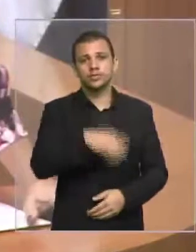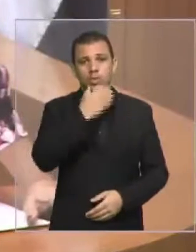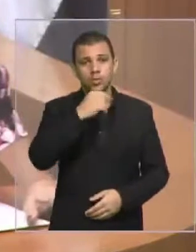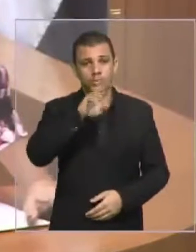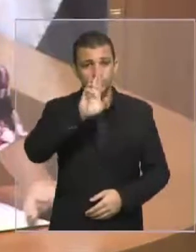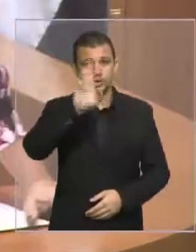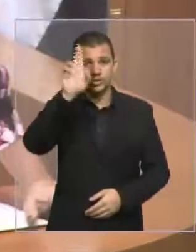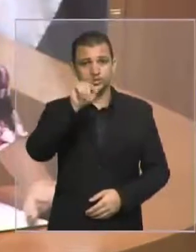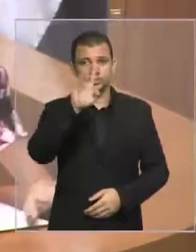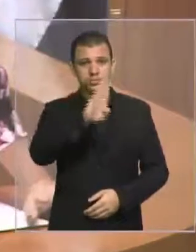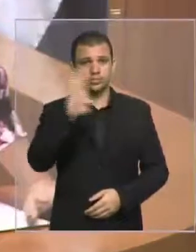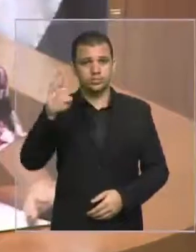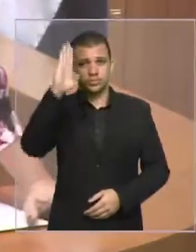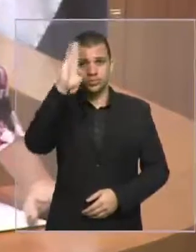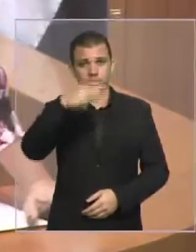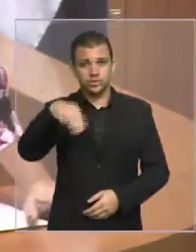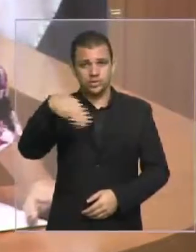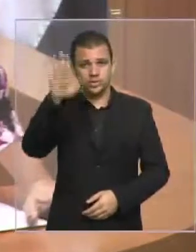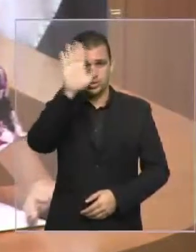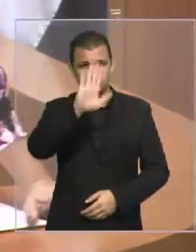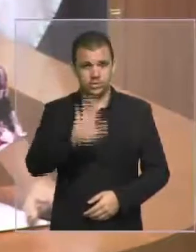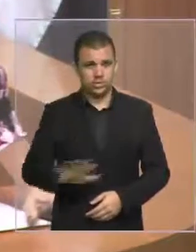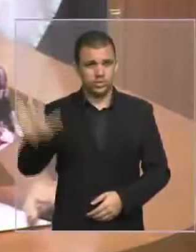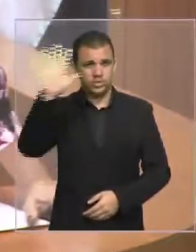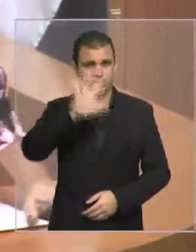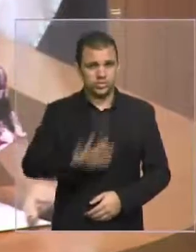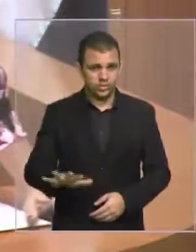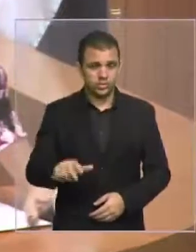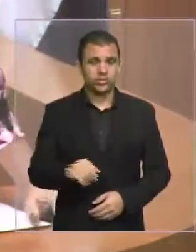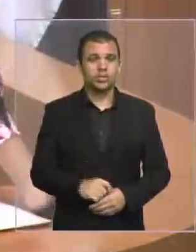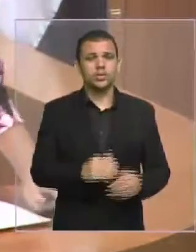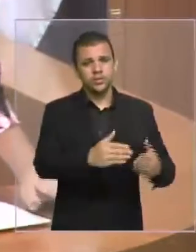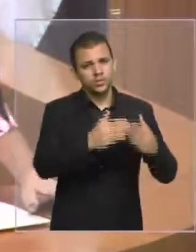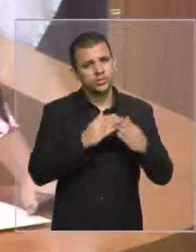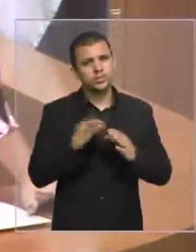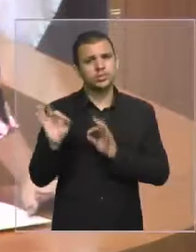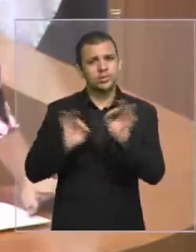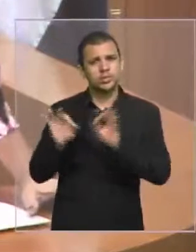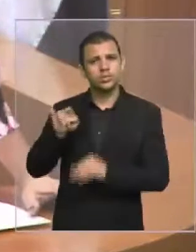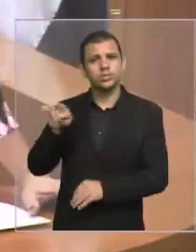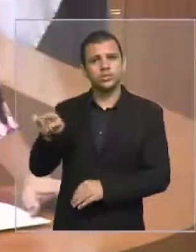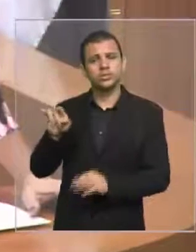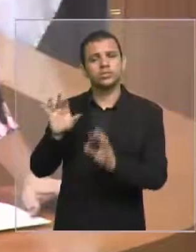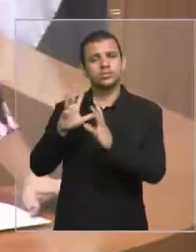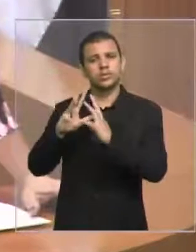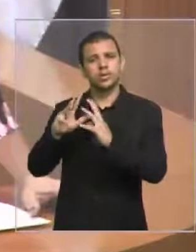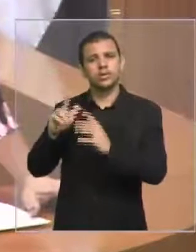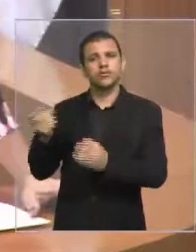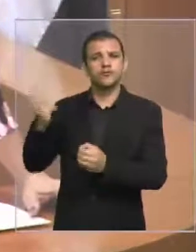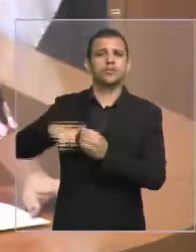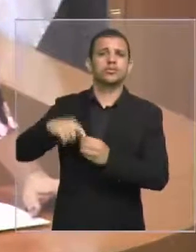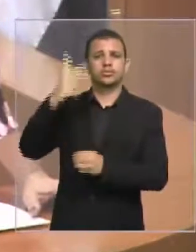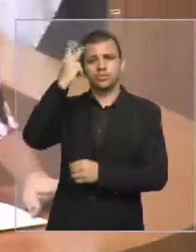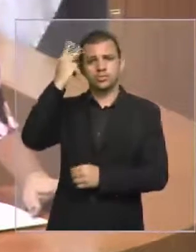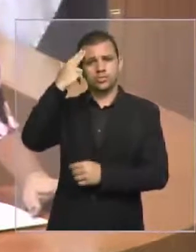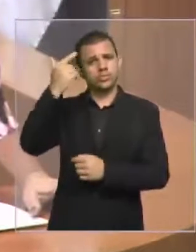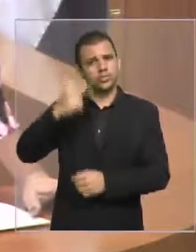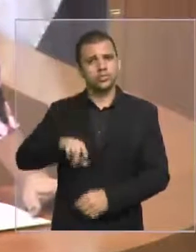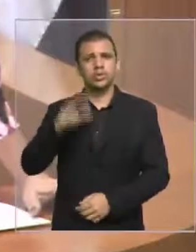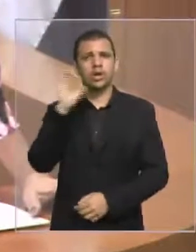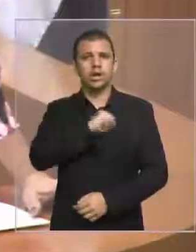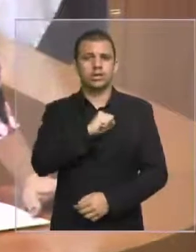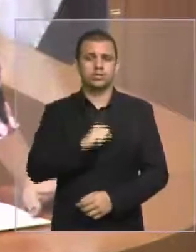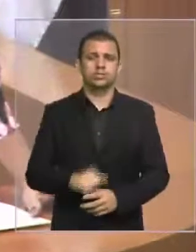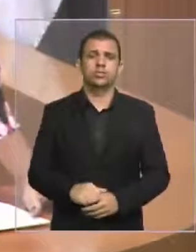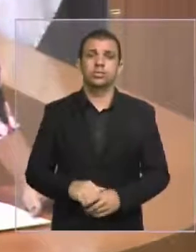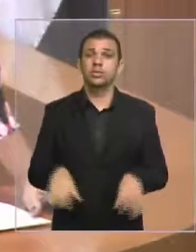fim de normalizar esses atendimentos o quanto antes. Também agendei uma audiência com o